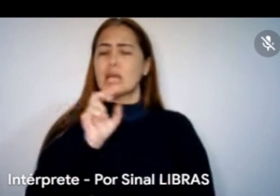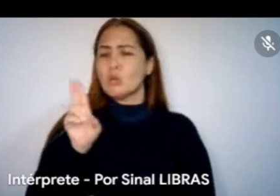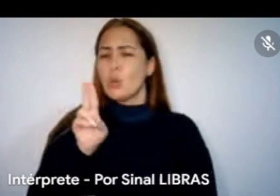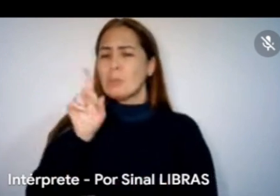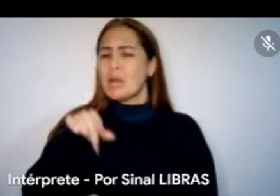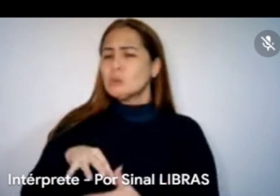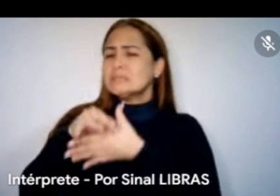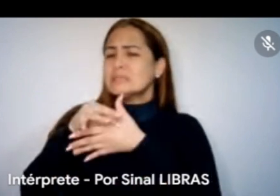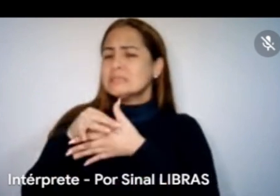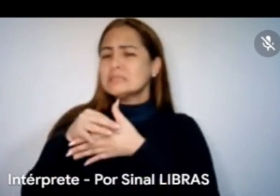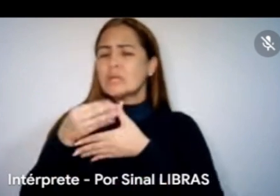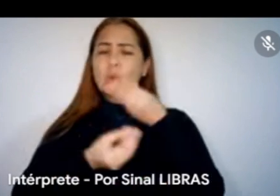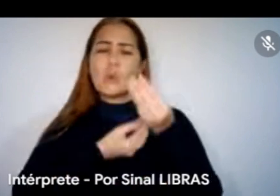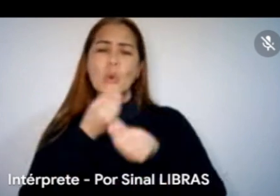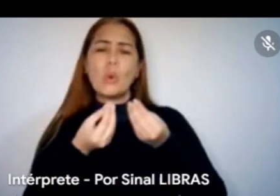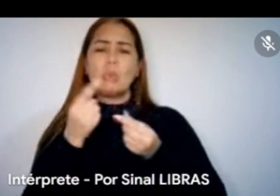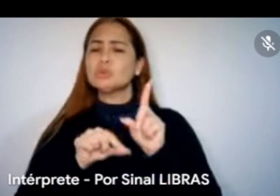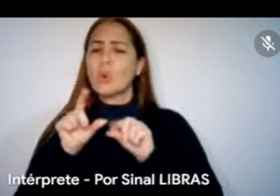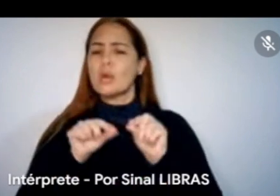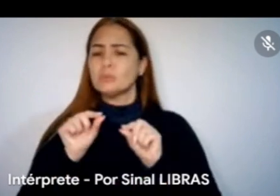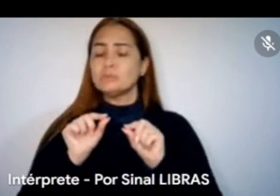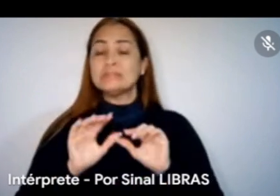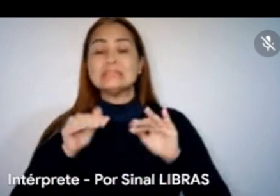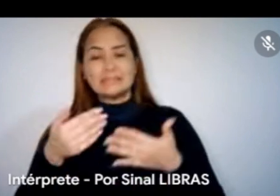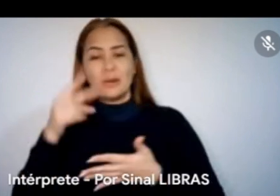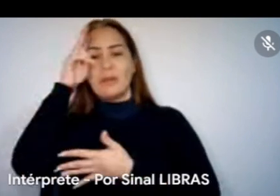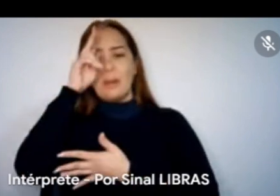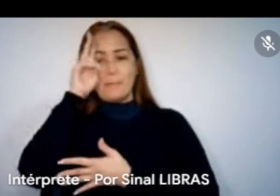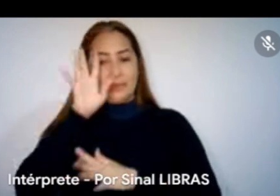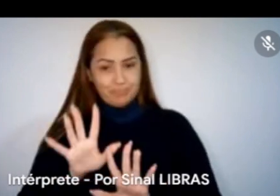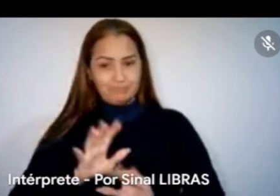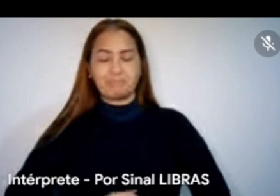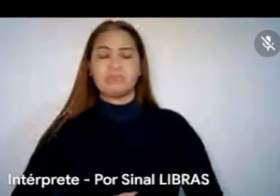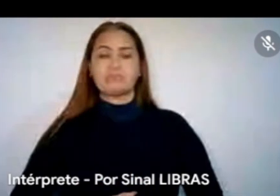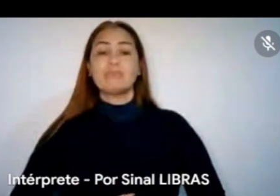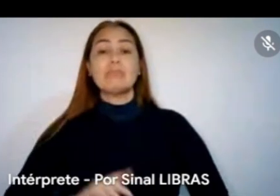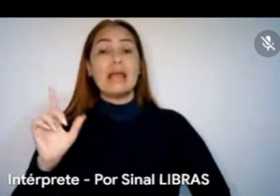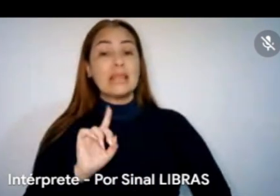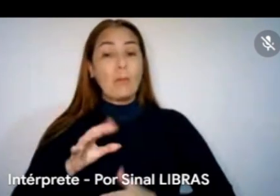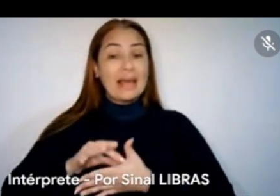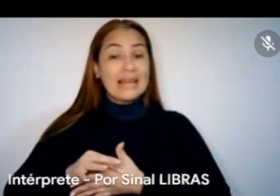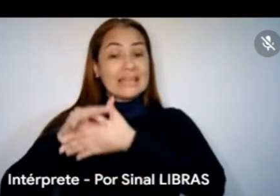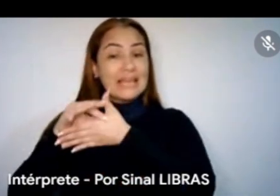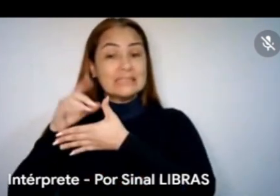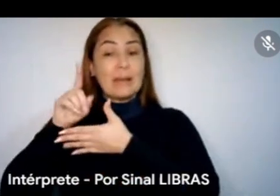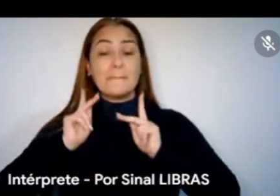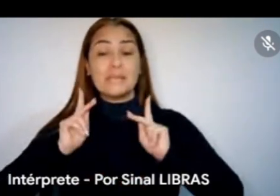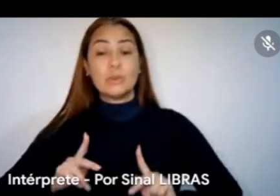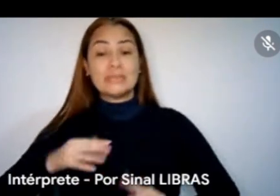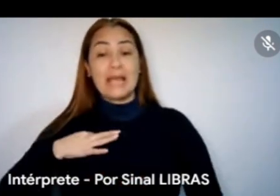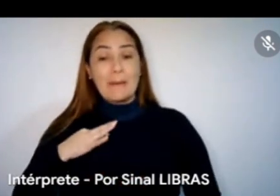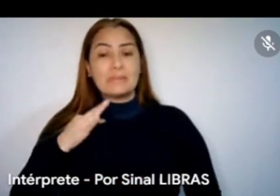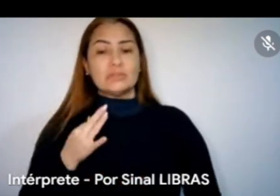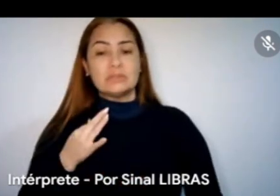que esses nomes foram ouvidos, escolhidos, tá? Lembrando que essas... Essas não são lideranças, mas representações foram voltadas para